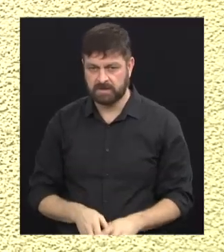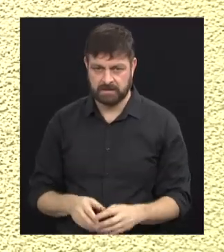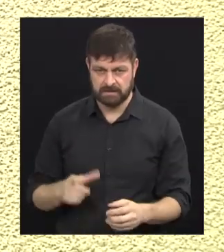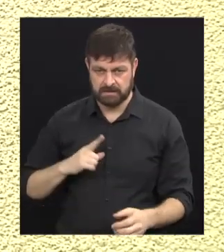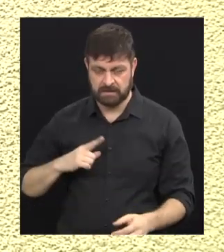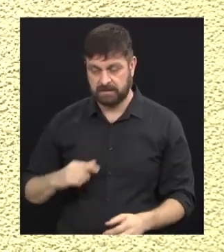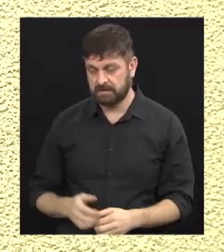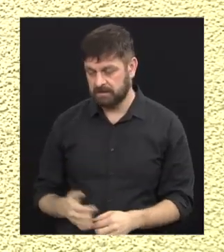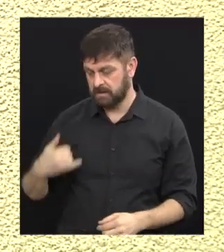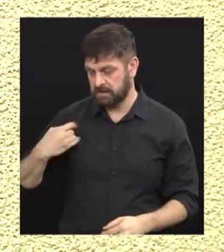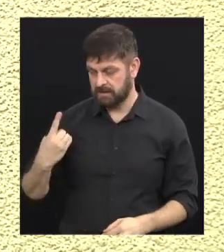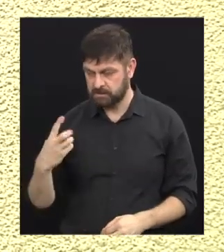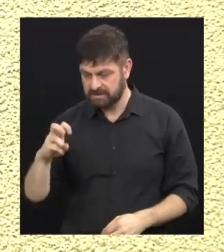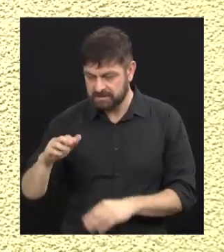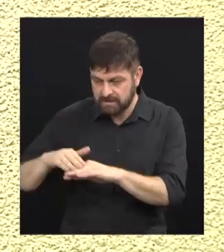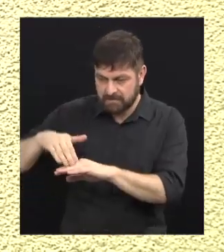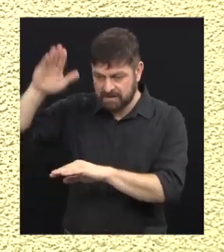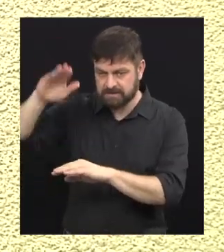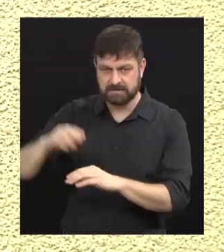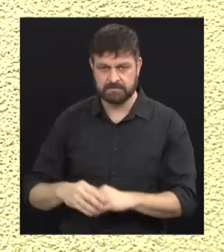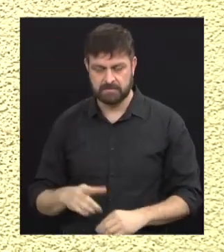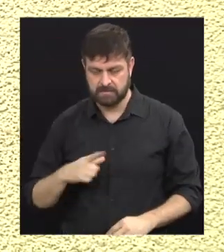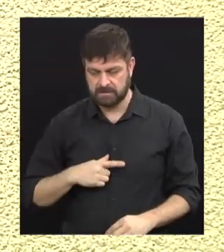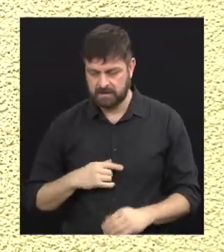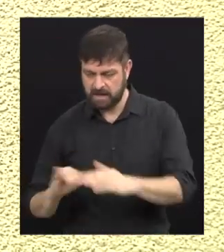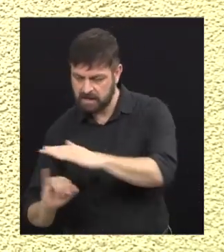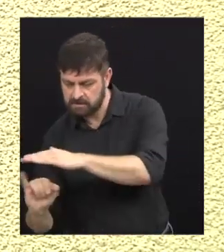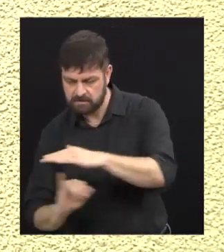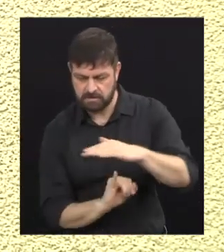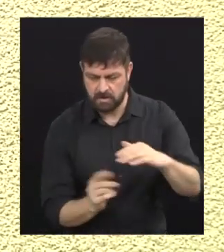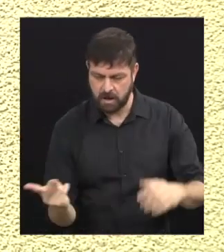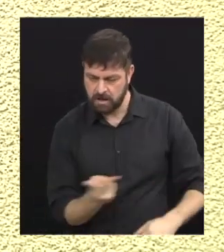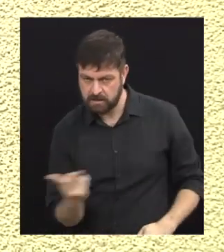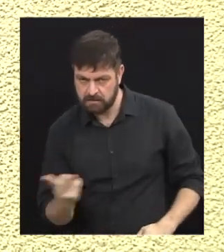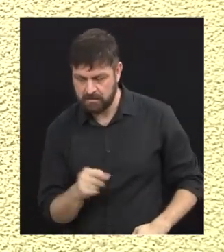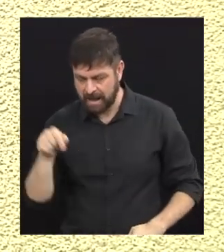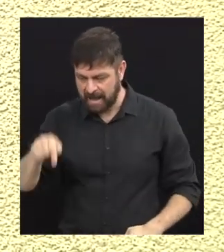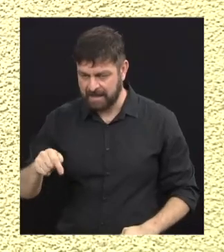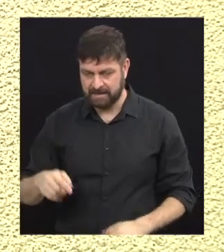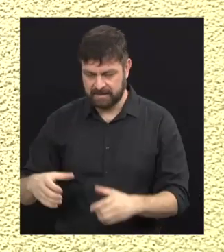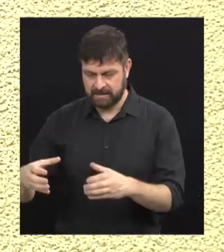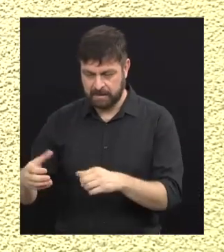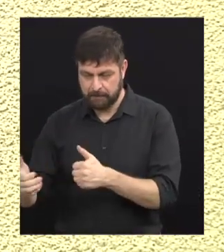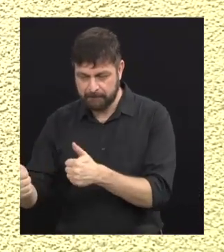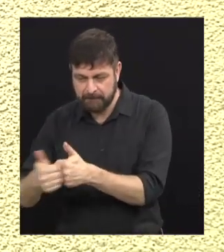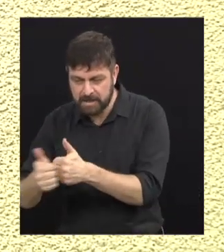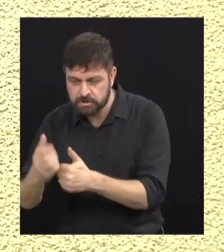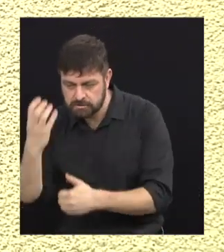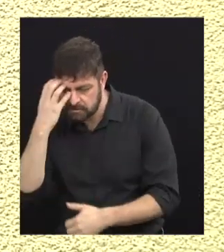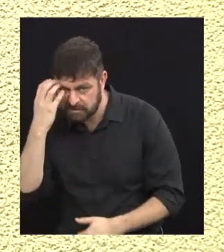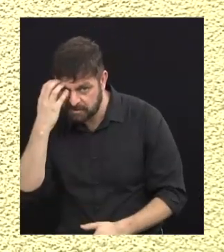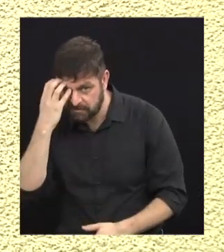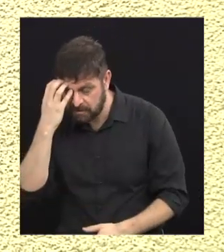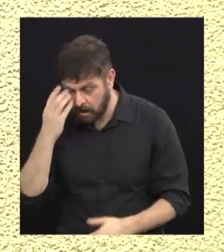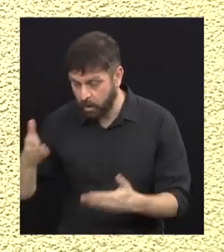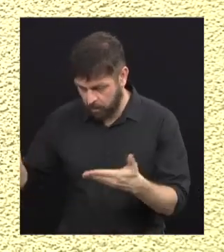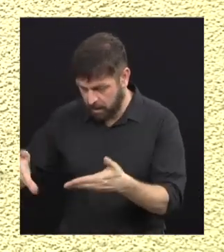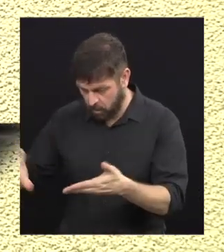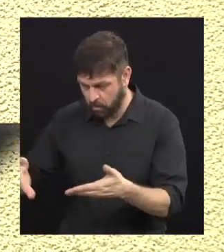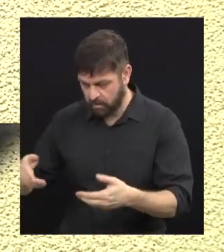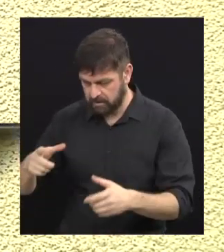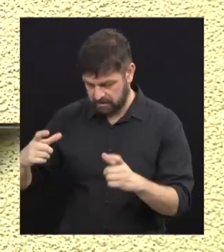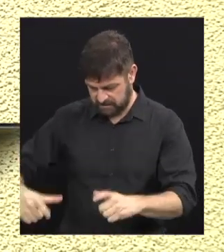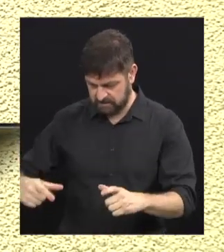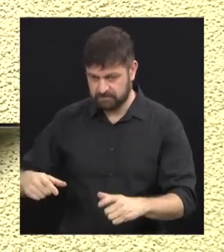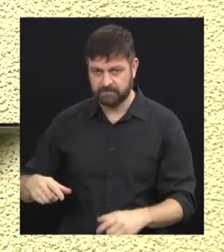que são a partir de 15 anos. Nós temos duas unidades. A unidade aqui do Parque São Quirino, que nós estamos aqui agora,